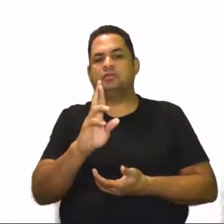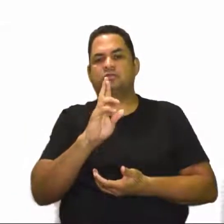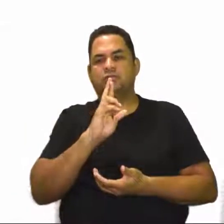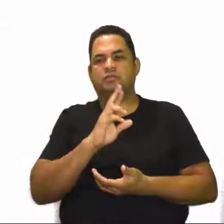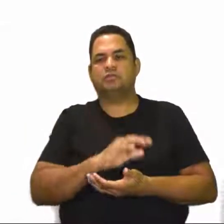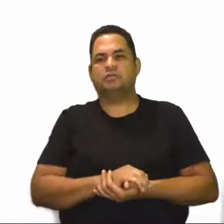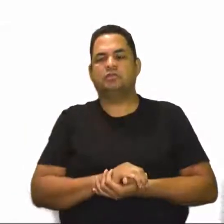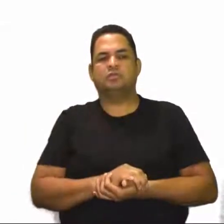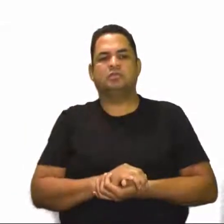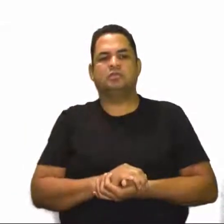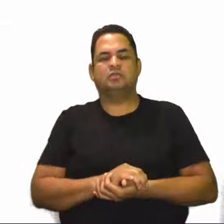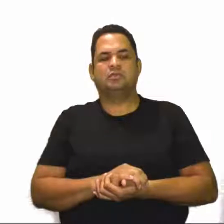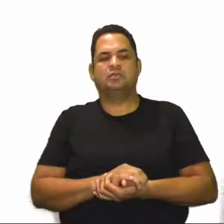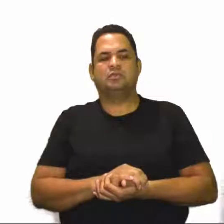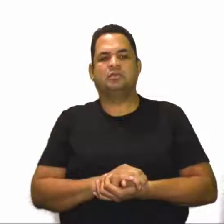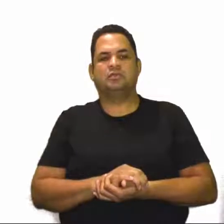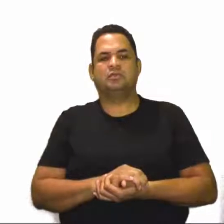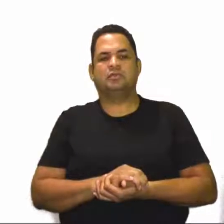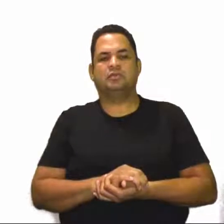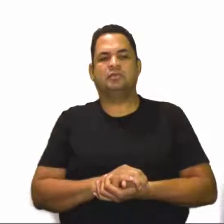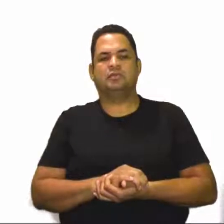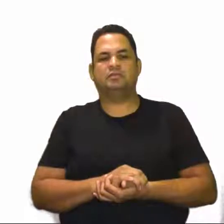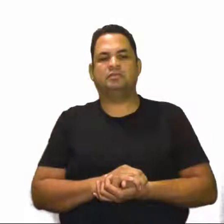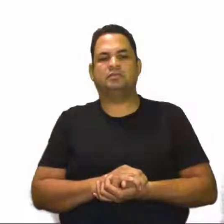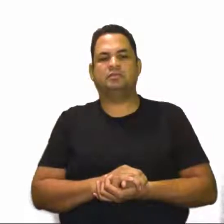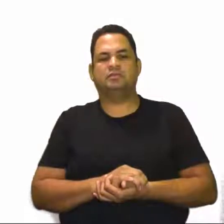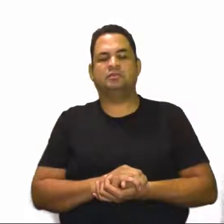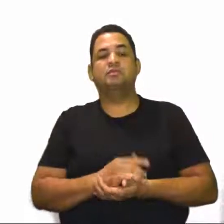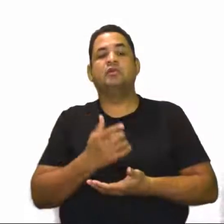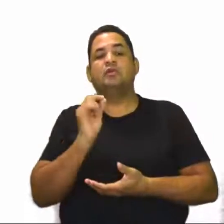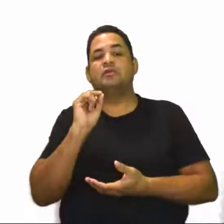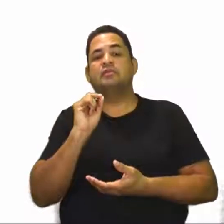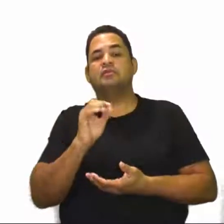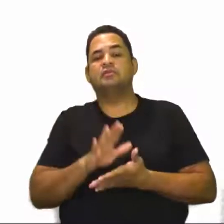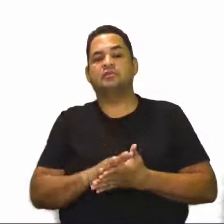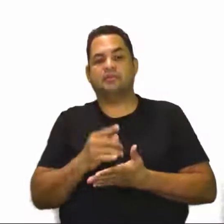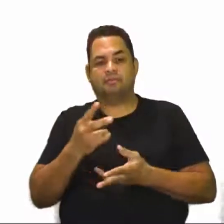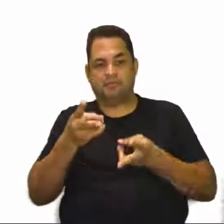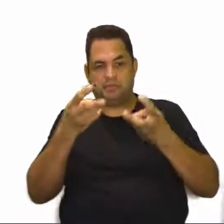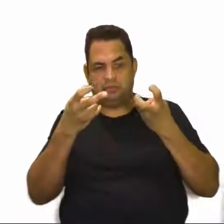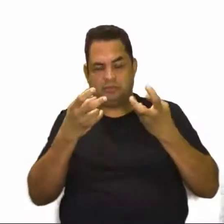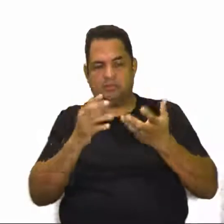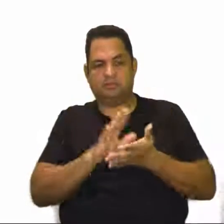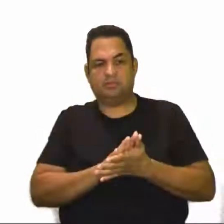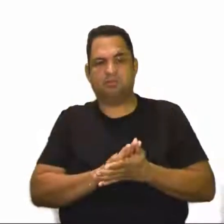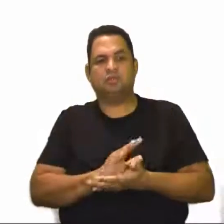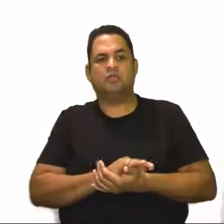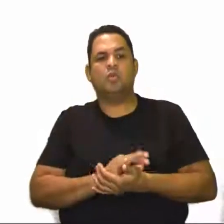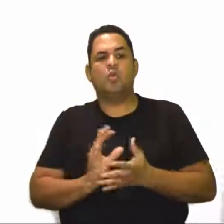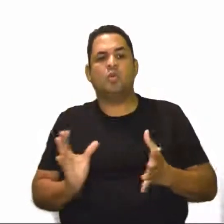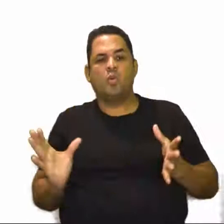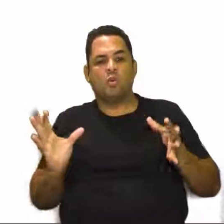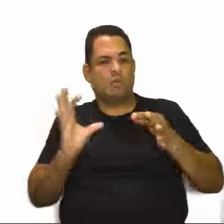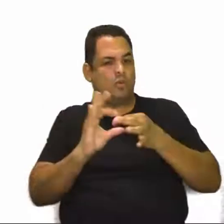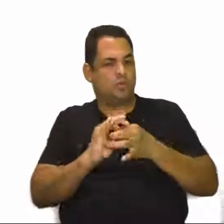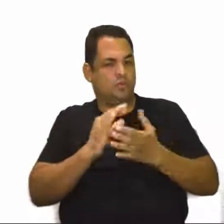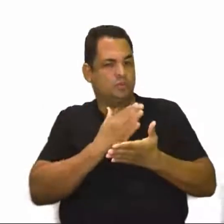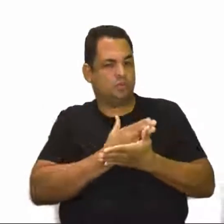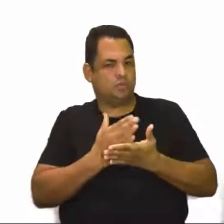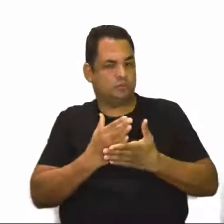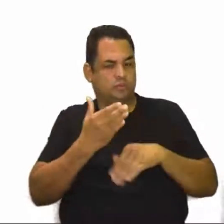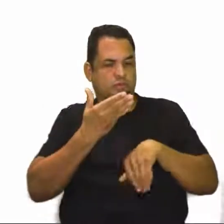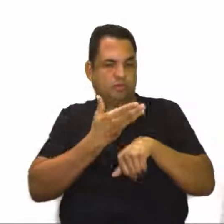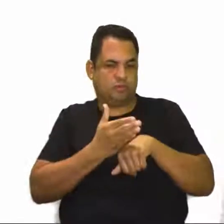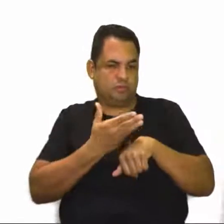resposta. Então, na chave de resposta, você vai considerar o quê? Eu vou considerar a contextualização